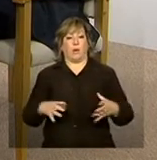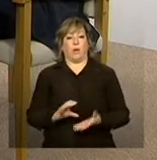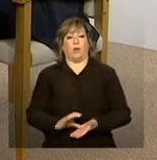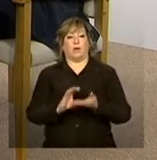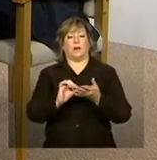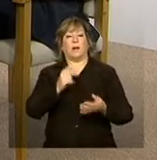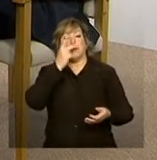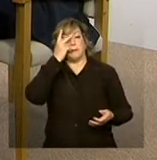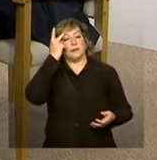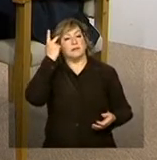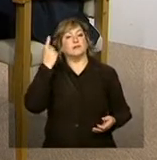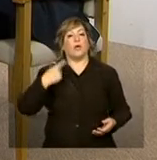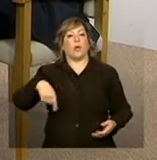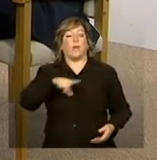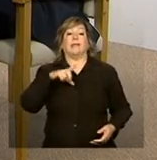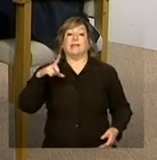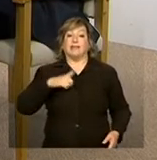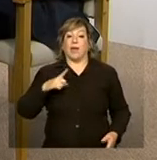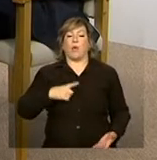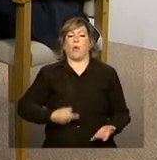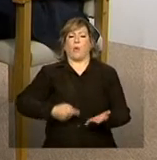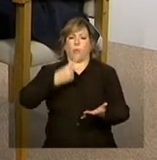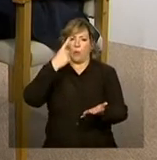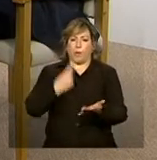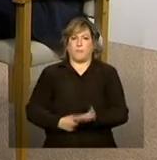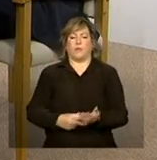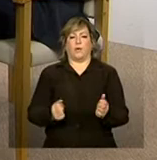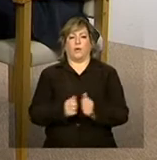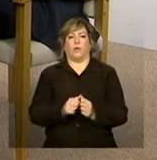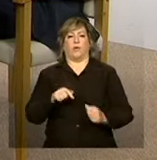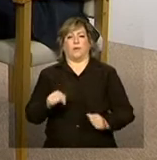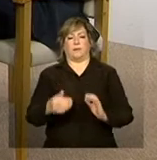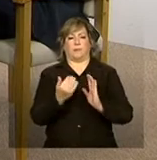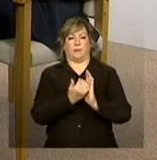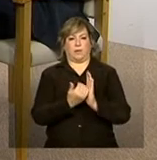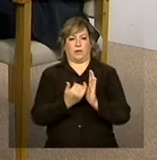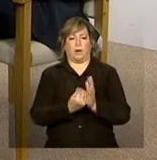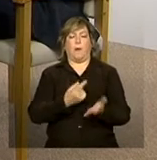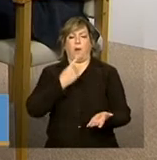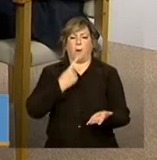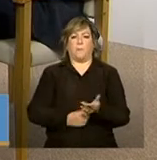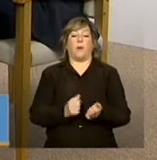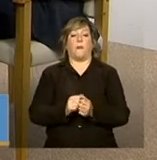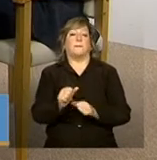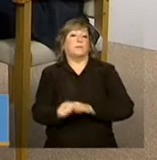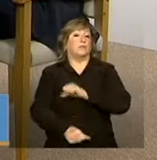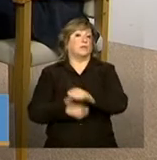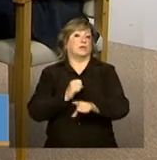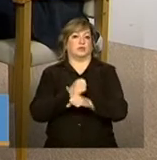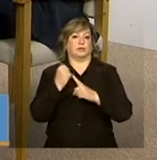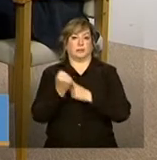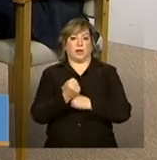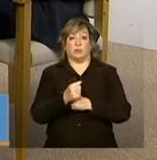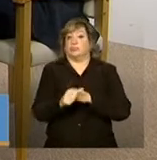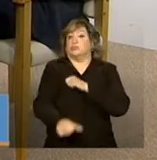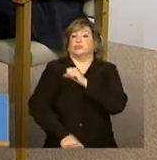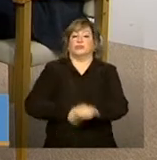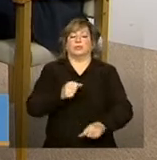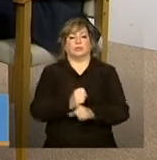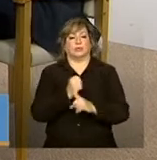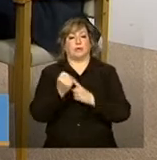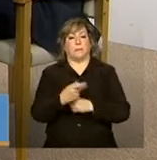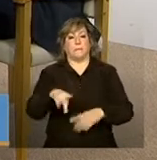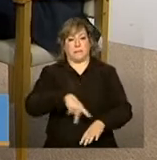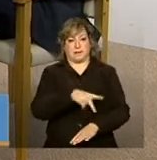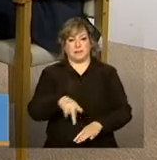que têm compromisso com o programa, compromisso com a mudança social, com a transformação social do país. Então,